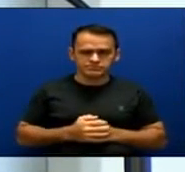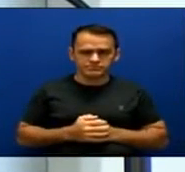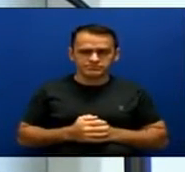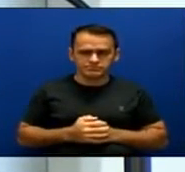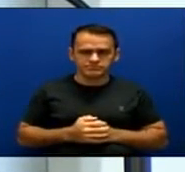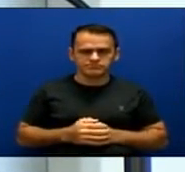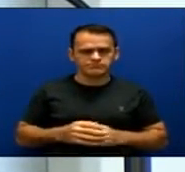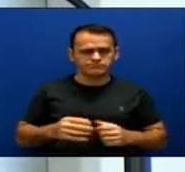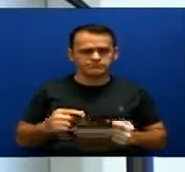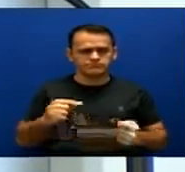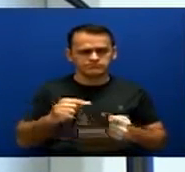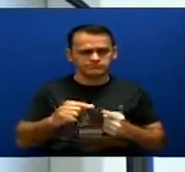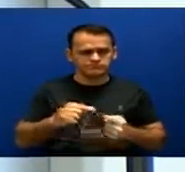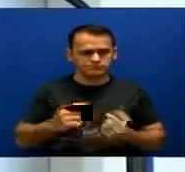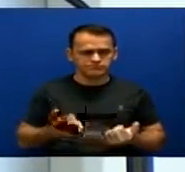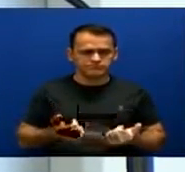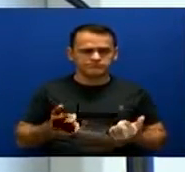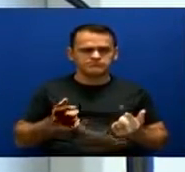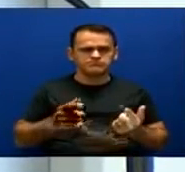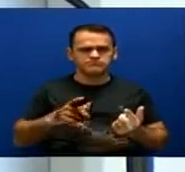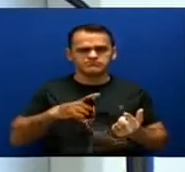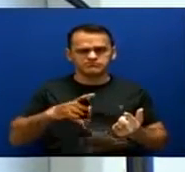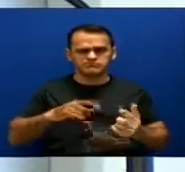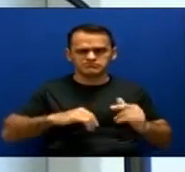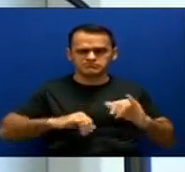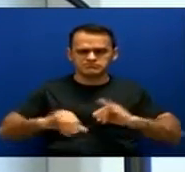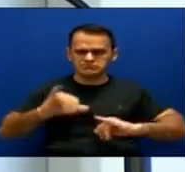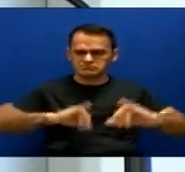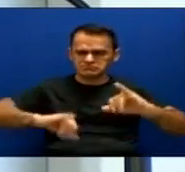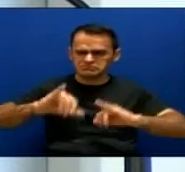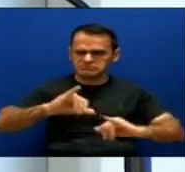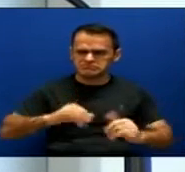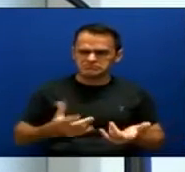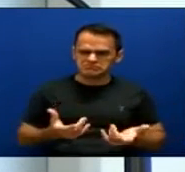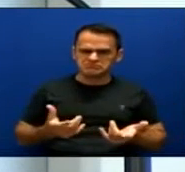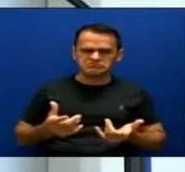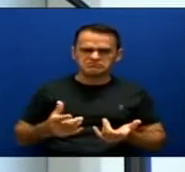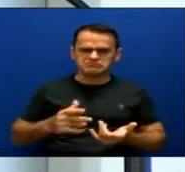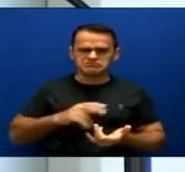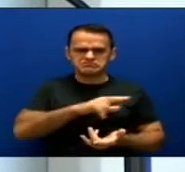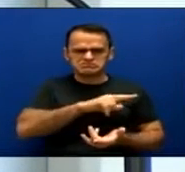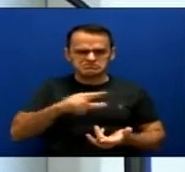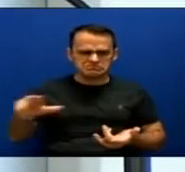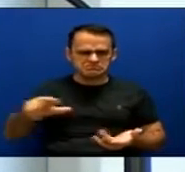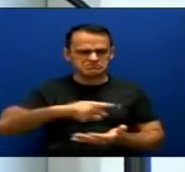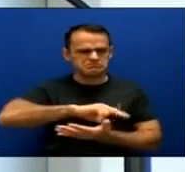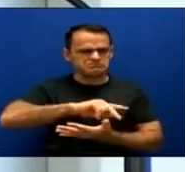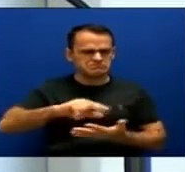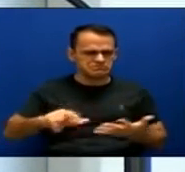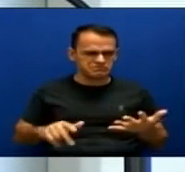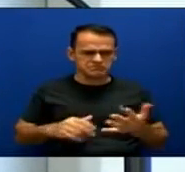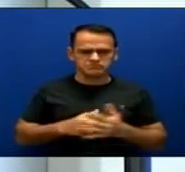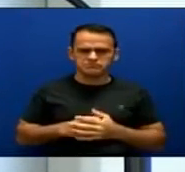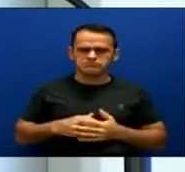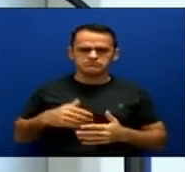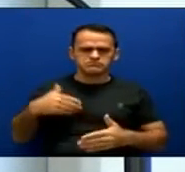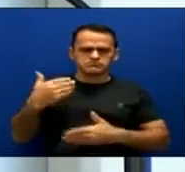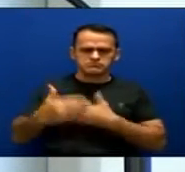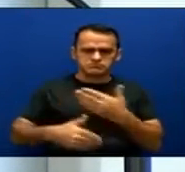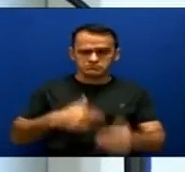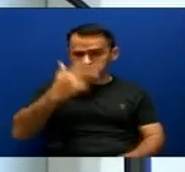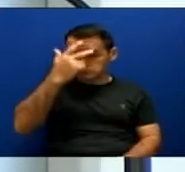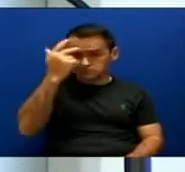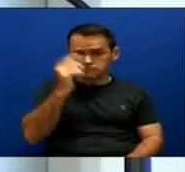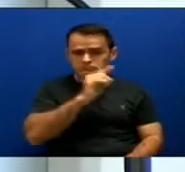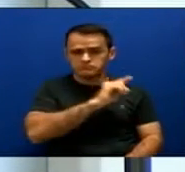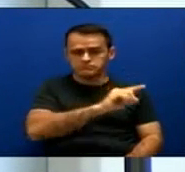laboratoriada, bem como seus organismos em todos os níveis. Com o passar do tempo, essas pessoas